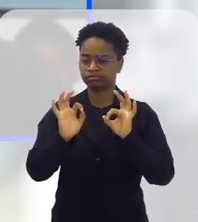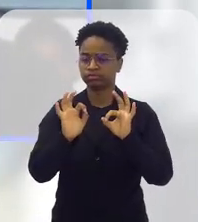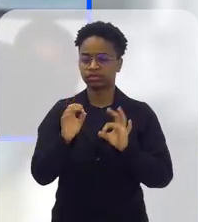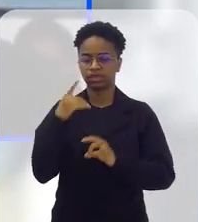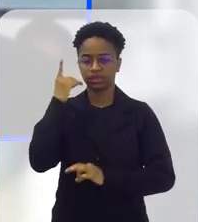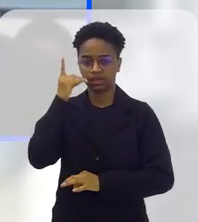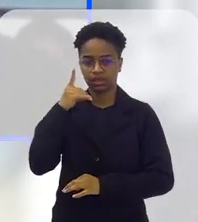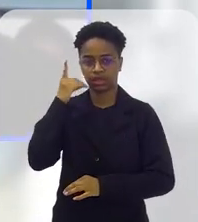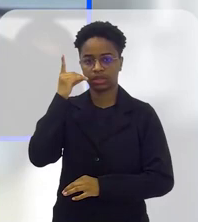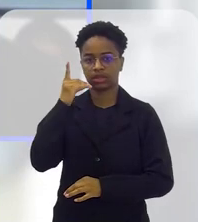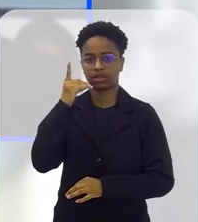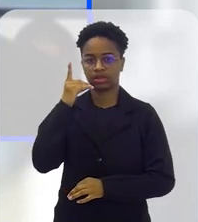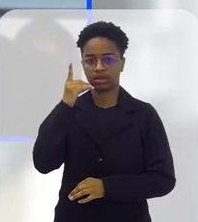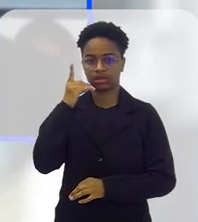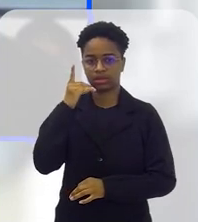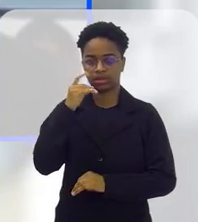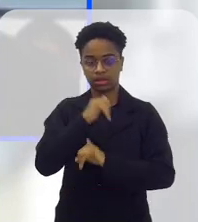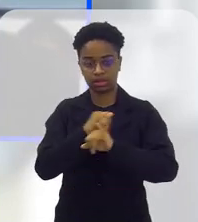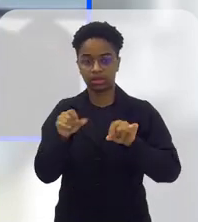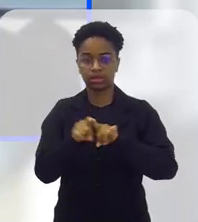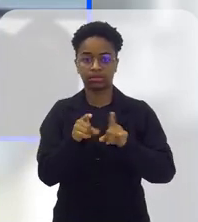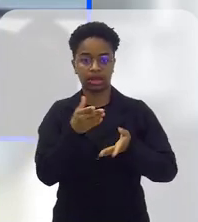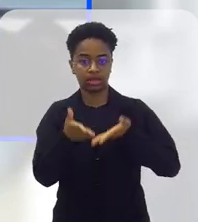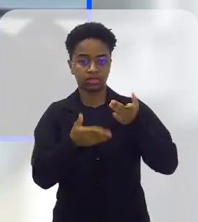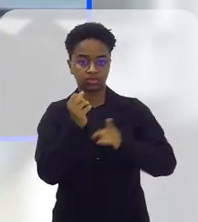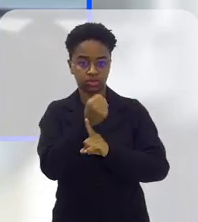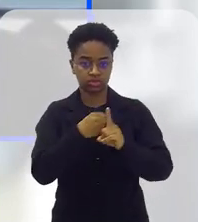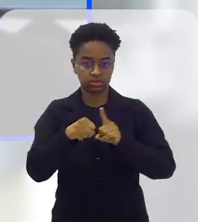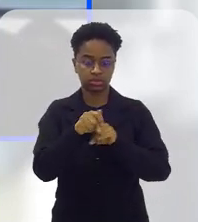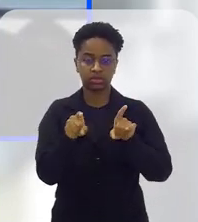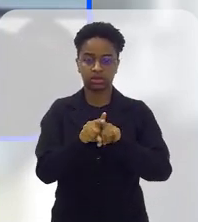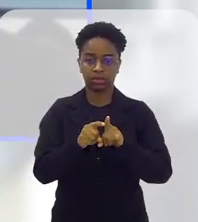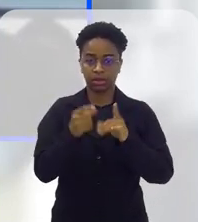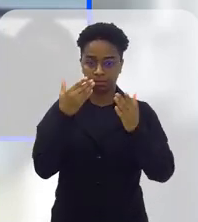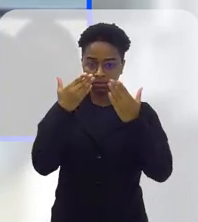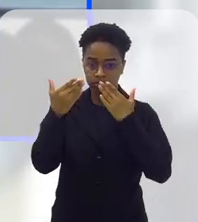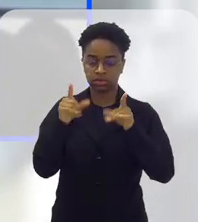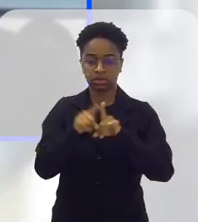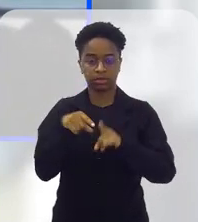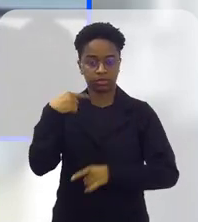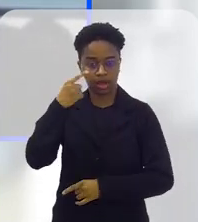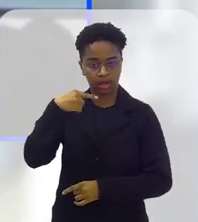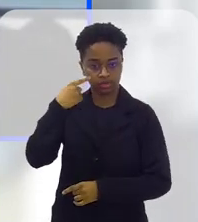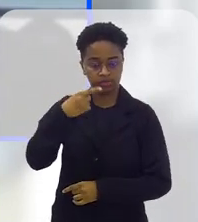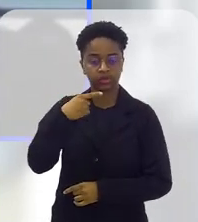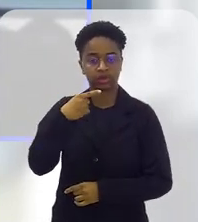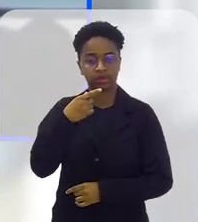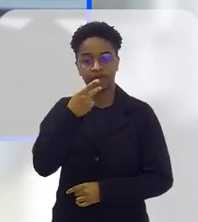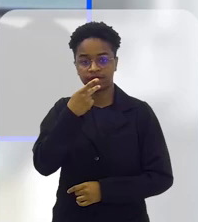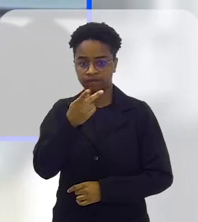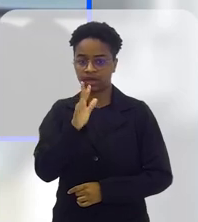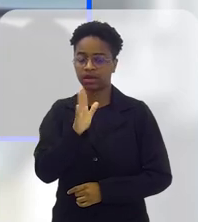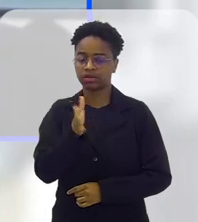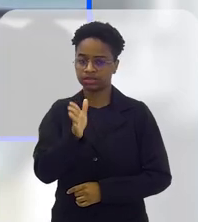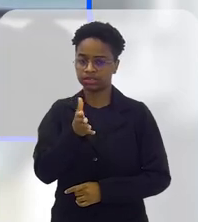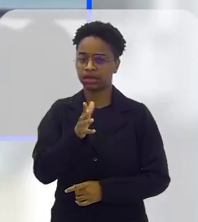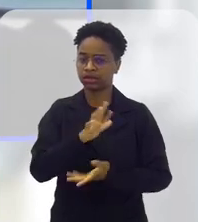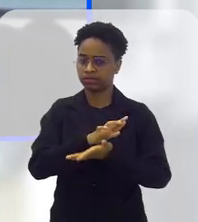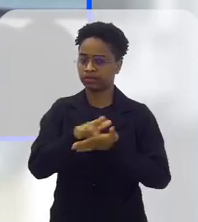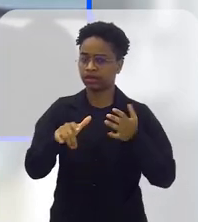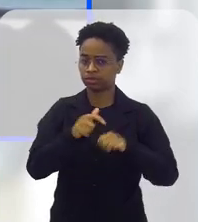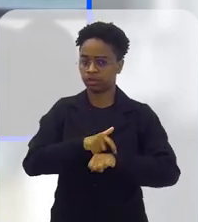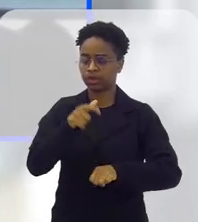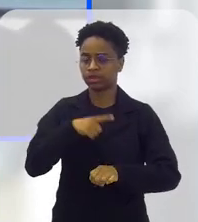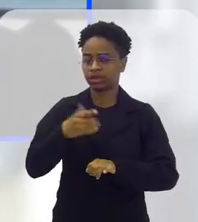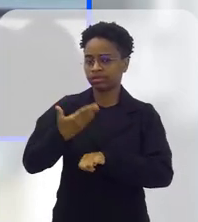bem colocado pelo nosso deputado, os técnicos, assistentes sociais, psicólogos, advogados desse programa. Já se fala há